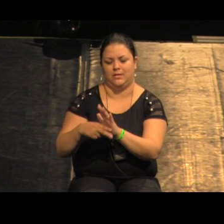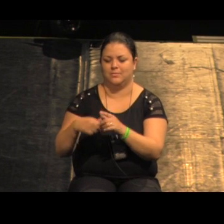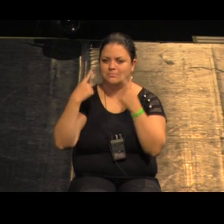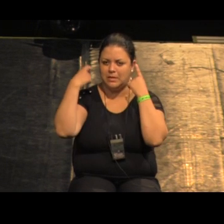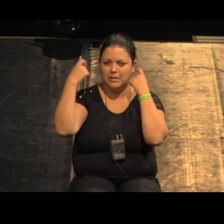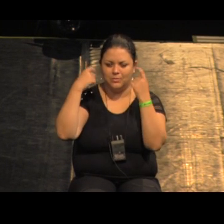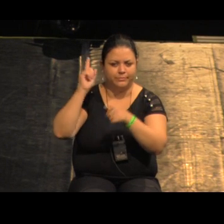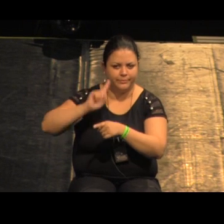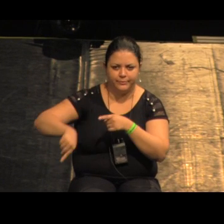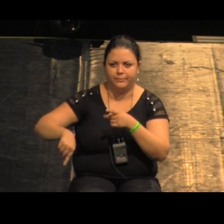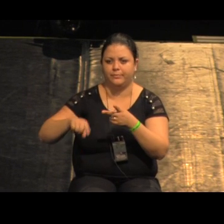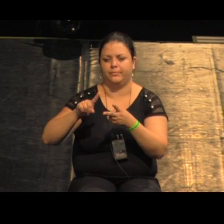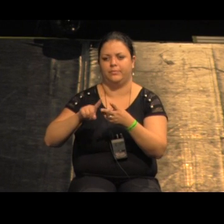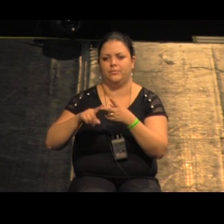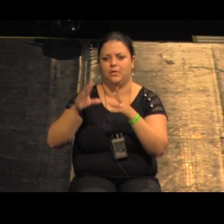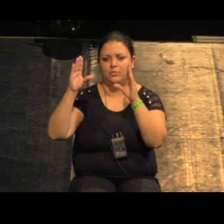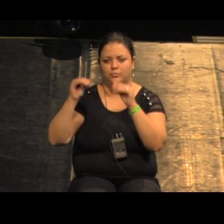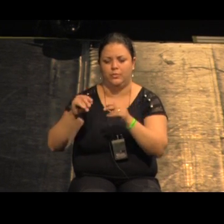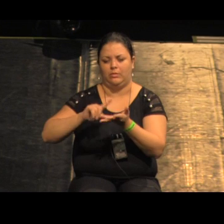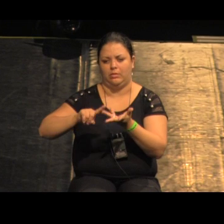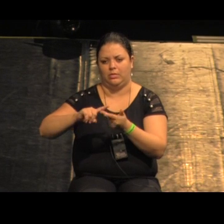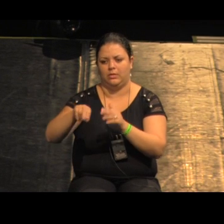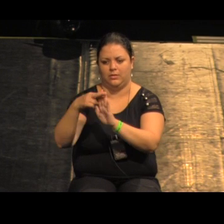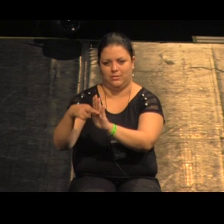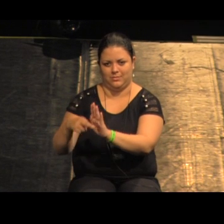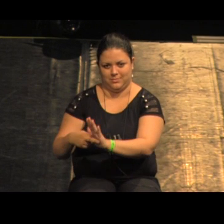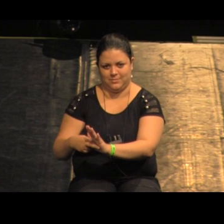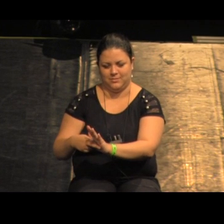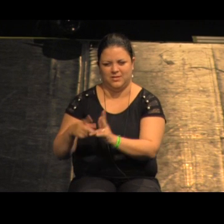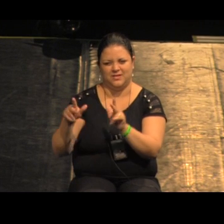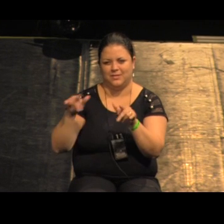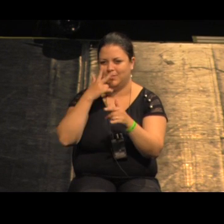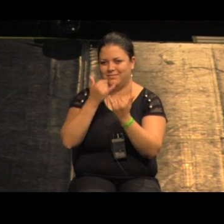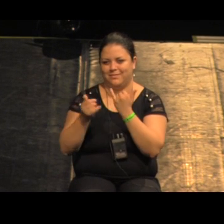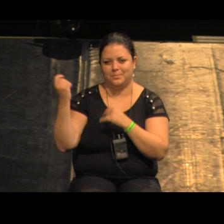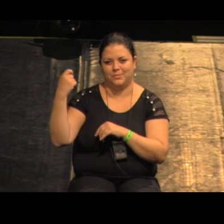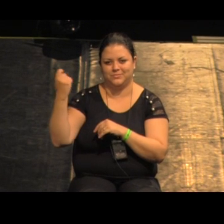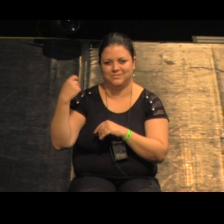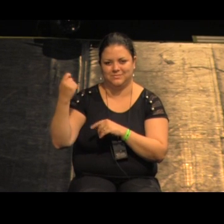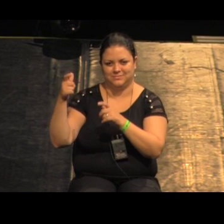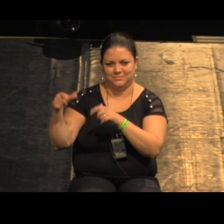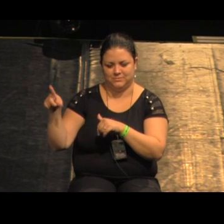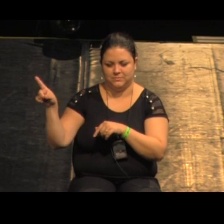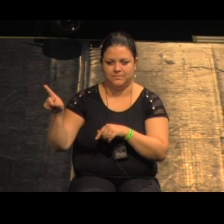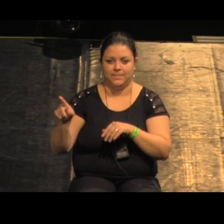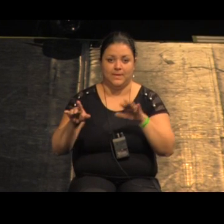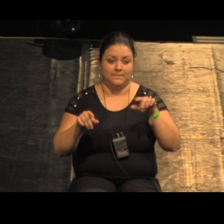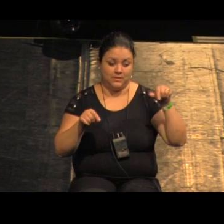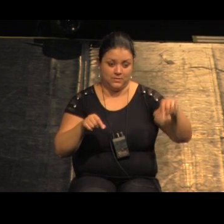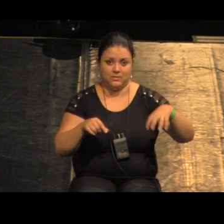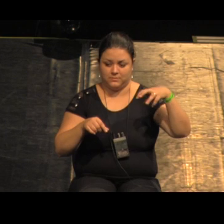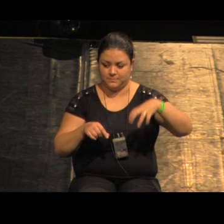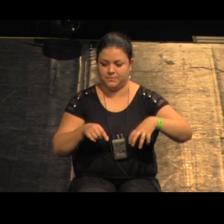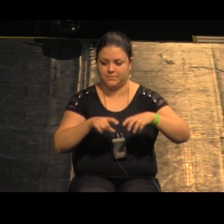barulho à noite não pode montar exposição de dia é saco é nem a paulista então aqui eles podiam fazer tudo então de fato tinha aqui